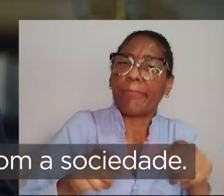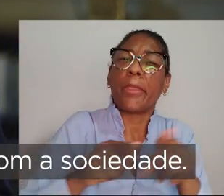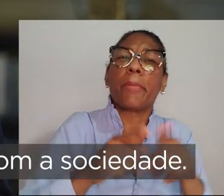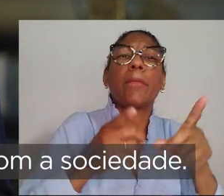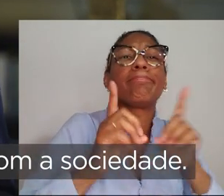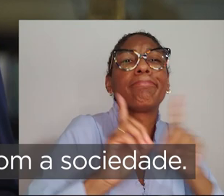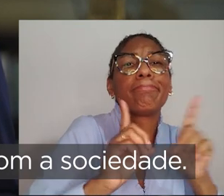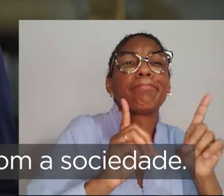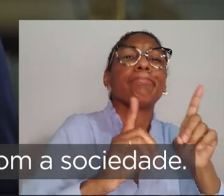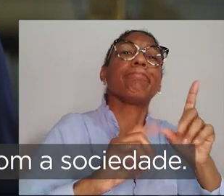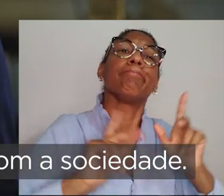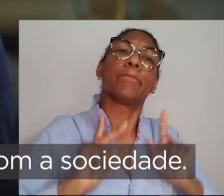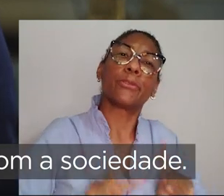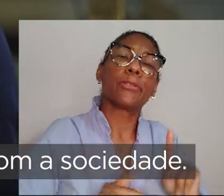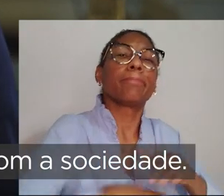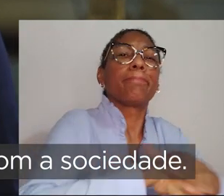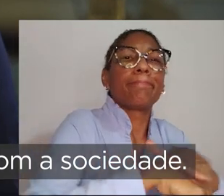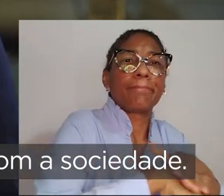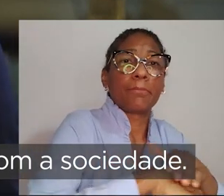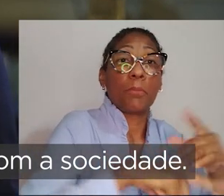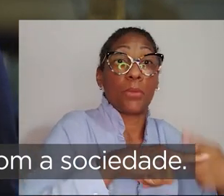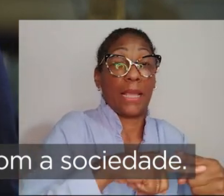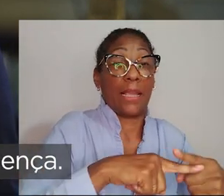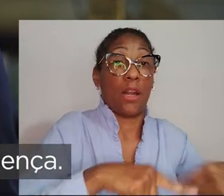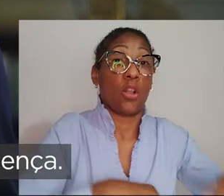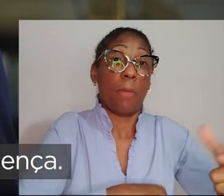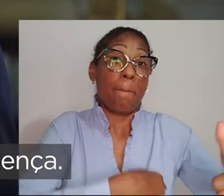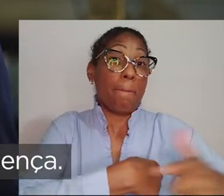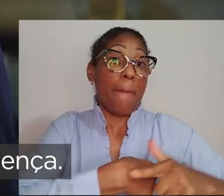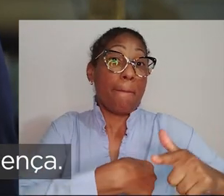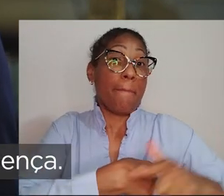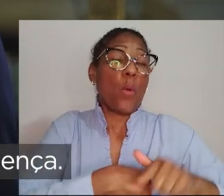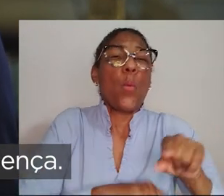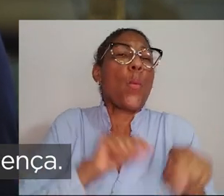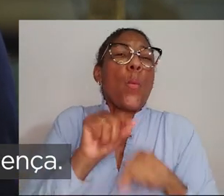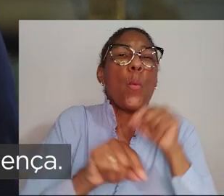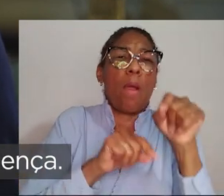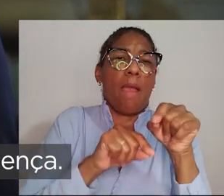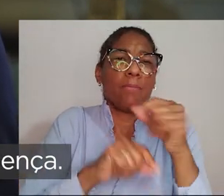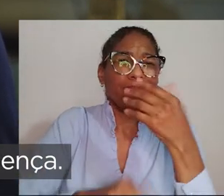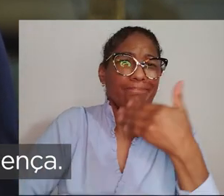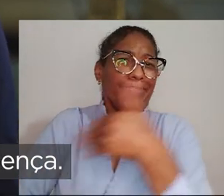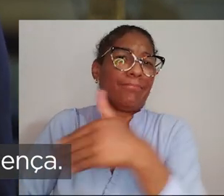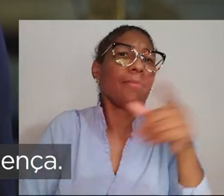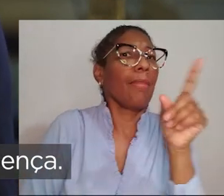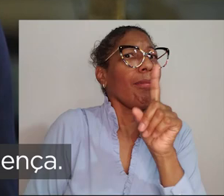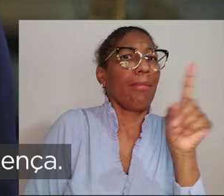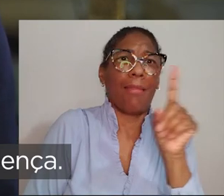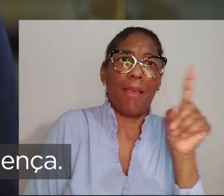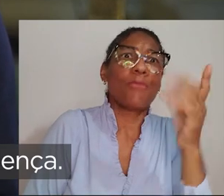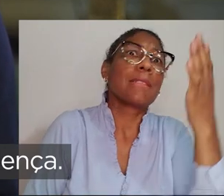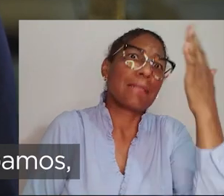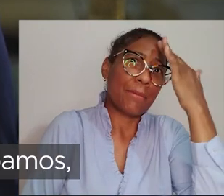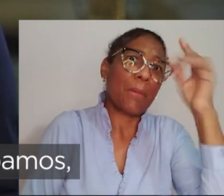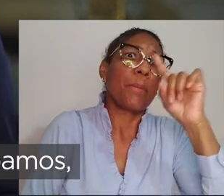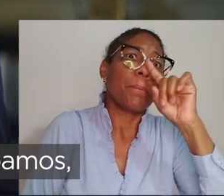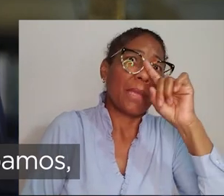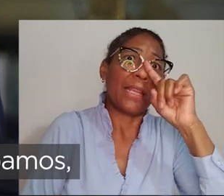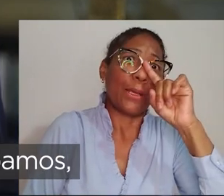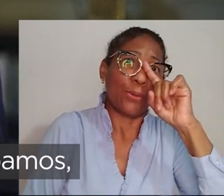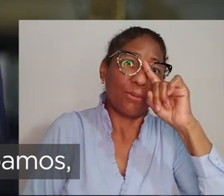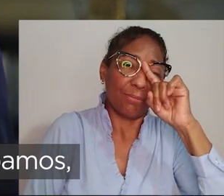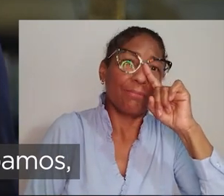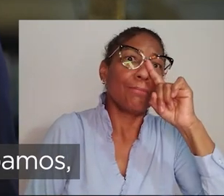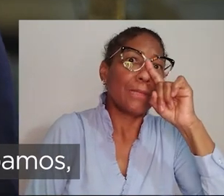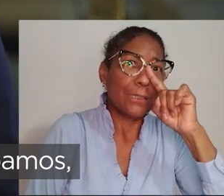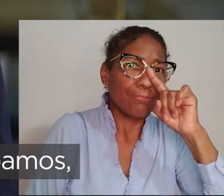e, sobretudo, nós dialogamos com a sociedade. Nosso papel aqui não é o de desmerecer a doença. Nós não negamos